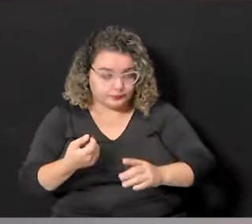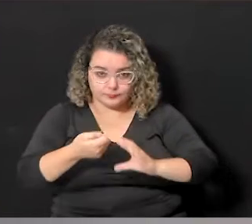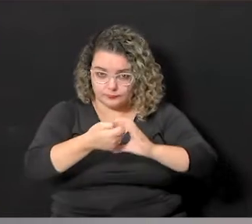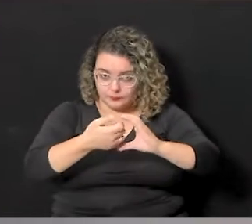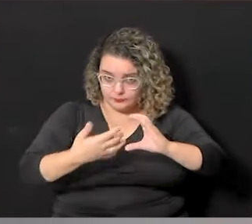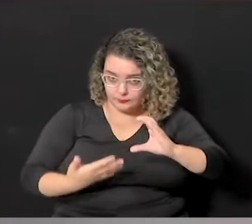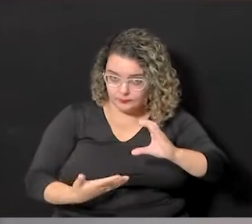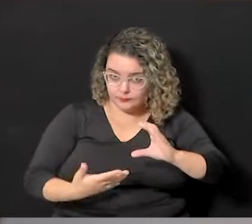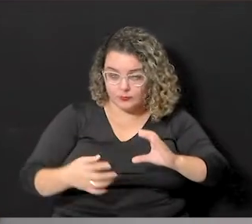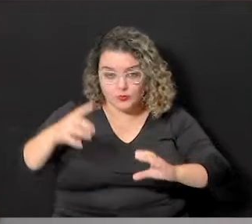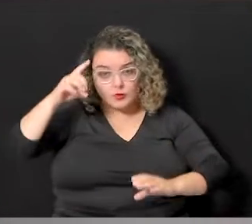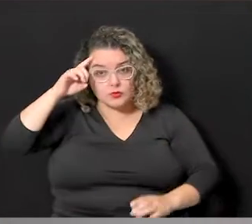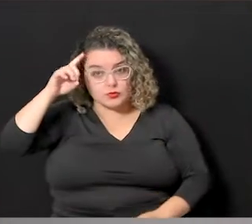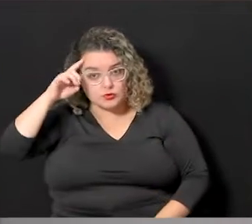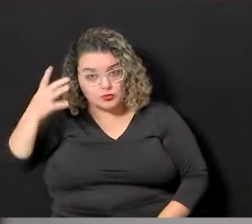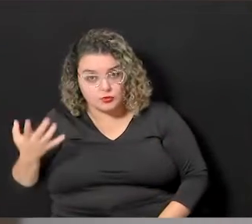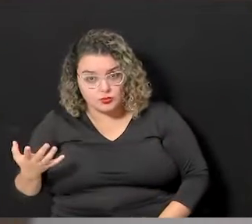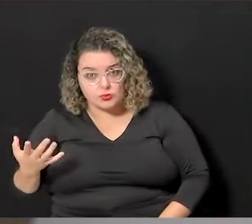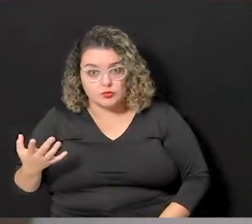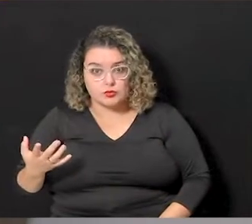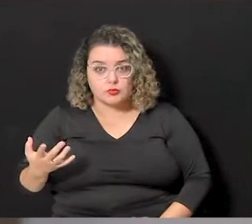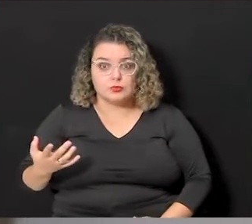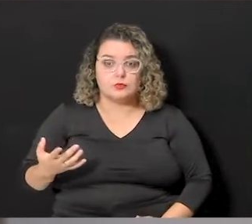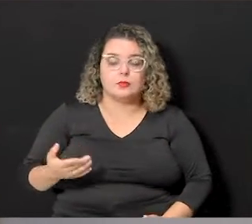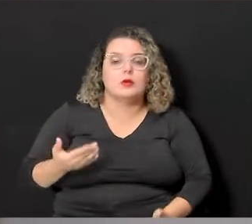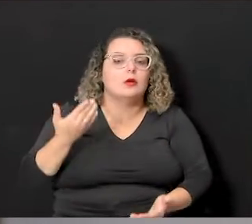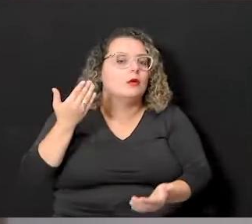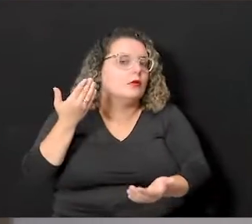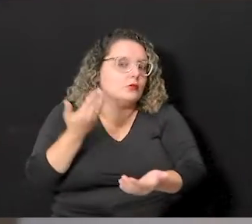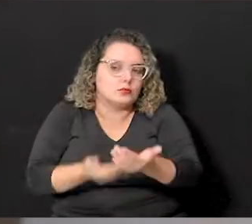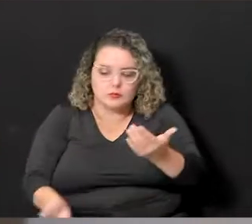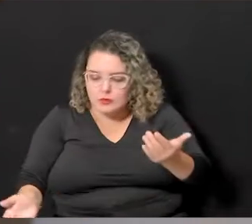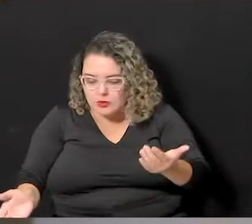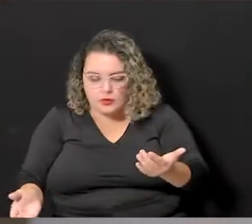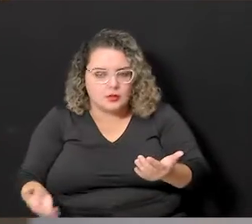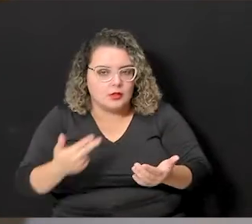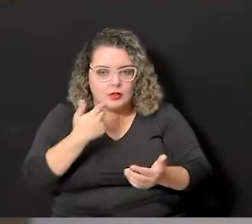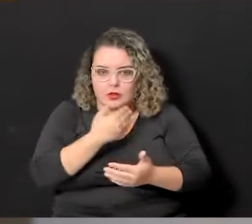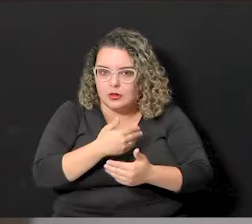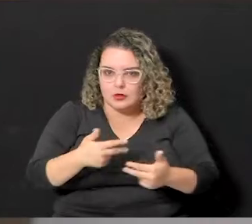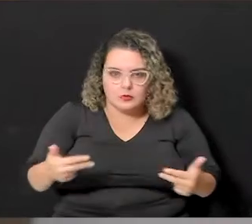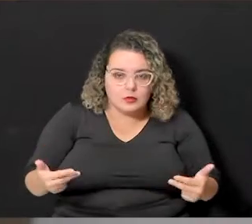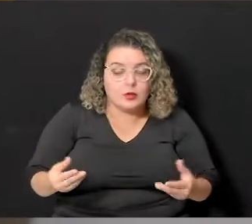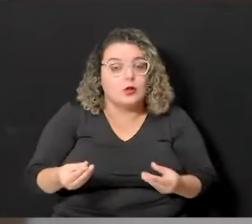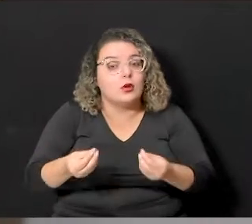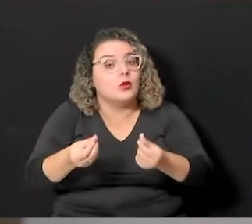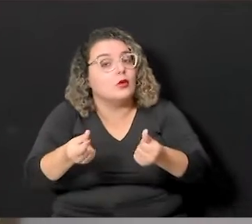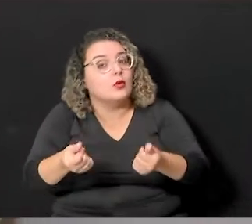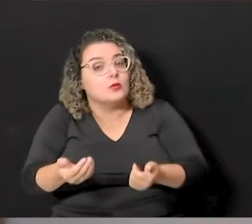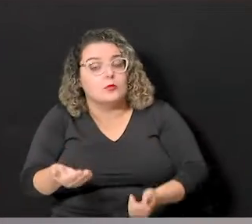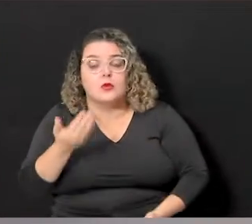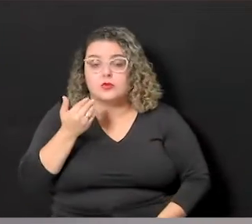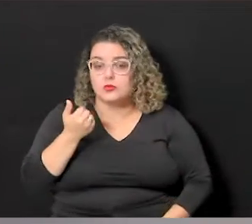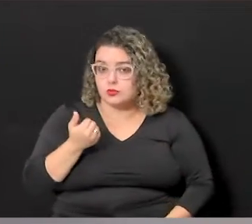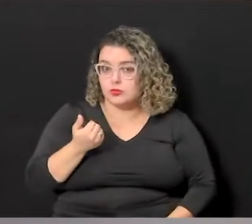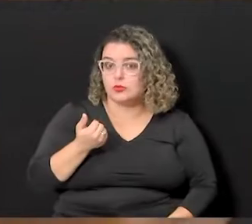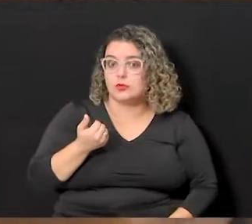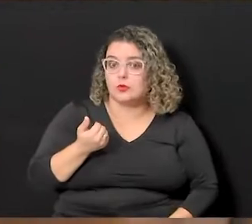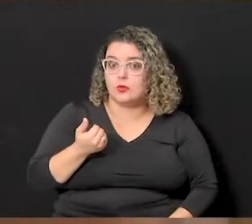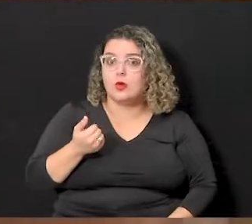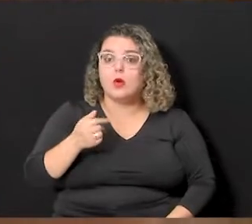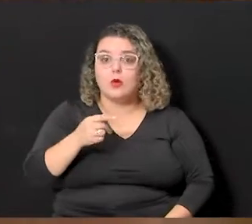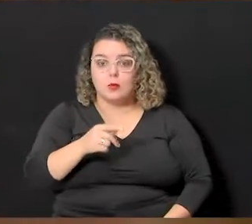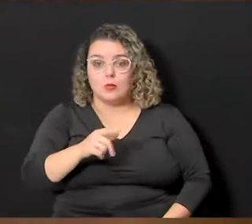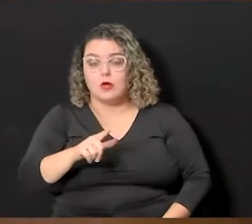característica do próprio cotidiano, do combate ao desperdício, da qualidade do alimento consumido.